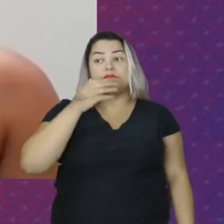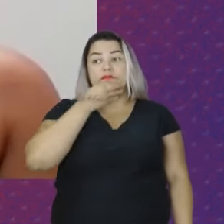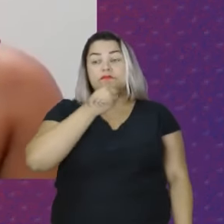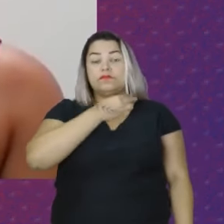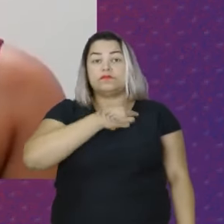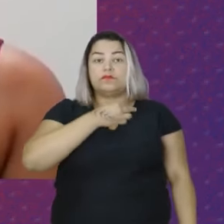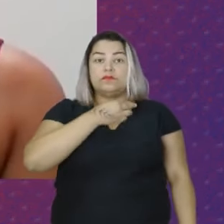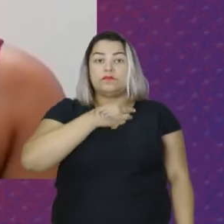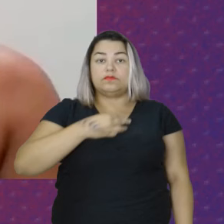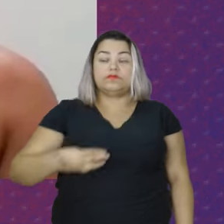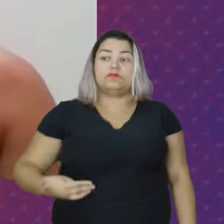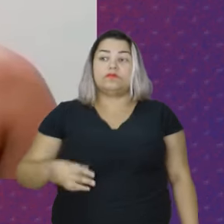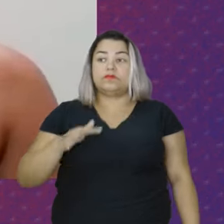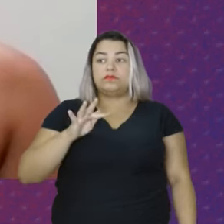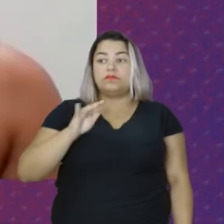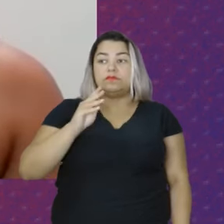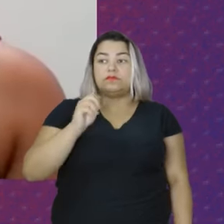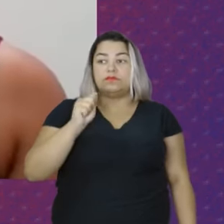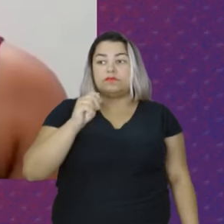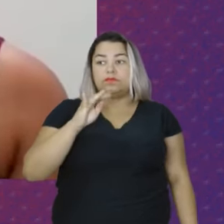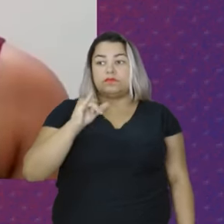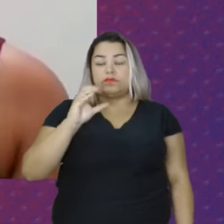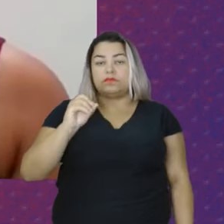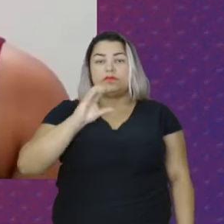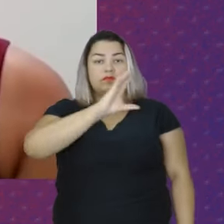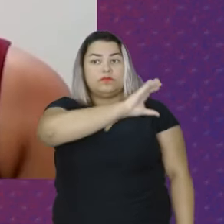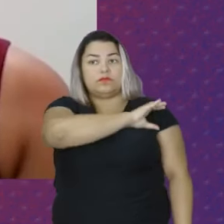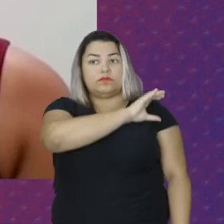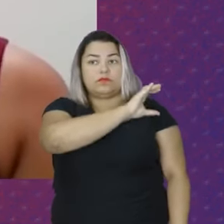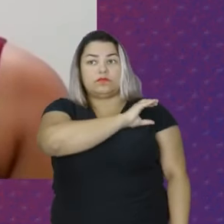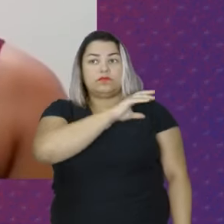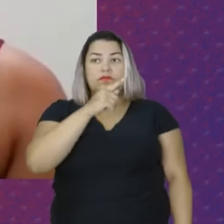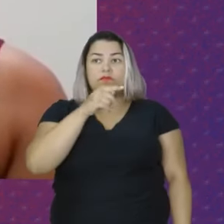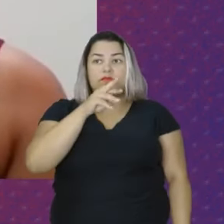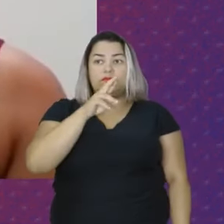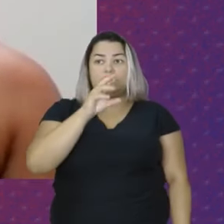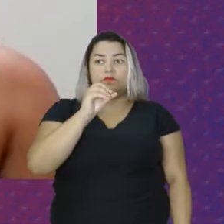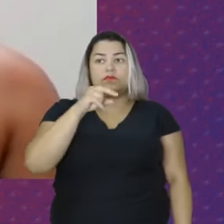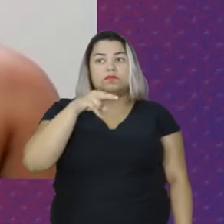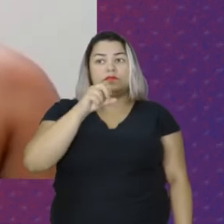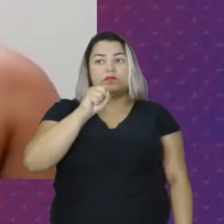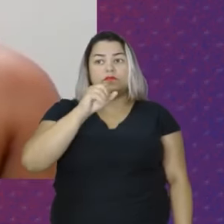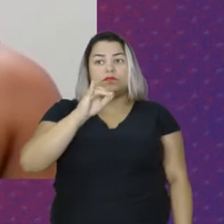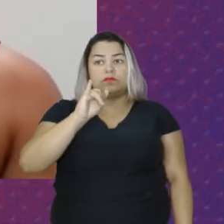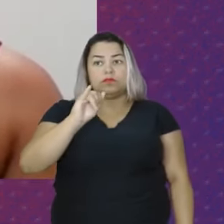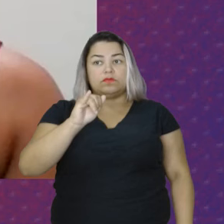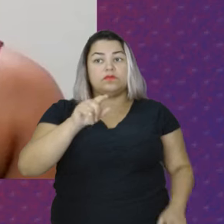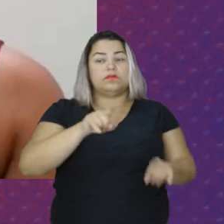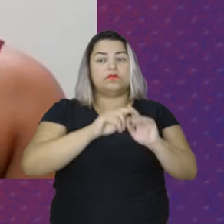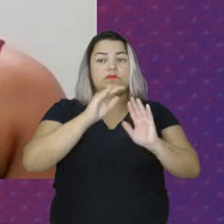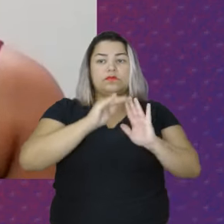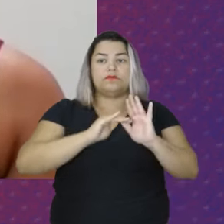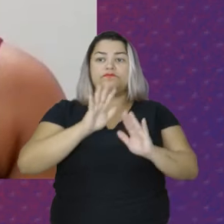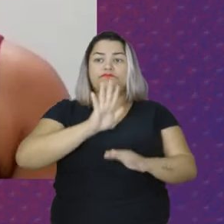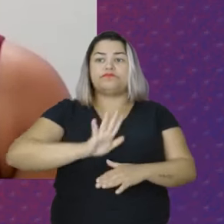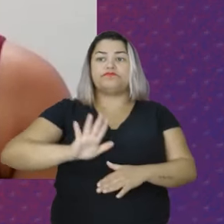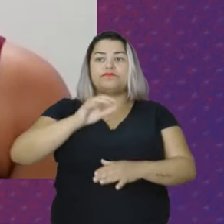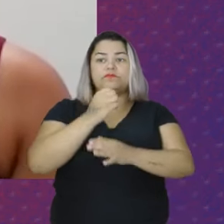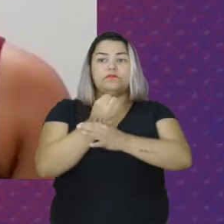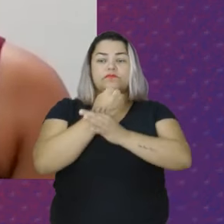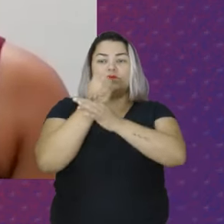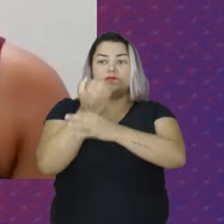Pública O Ministro Flávio Dino E sou coordenadora do PRONACE Que é o Programa Nacional de Segurança Pública